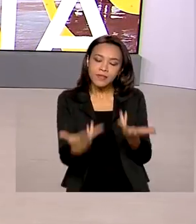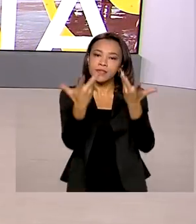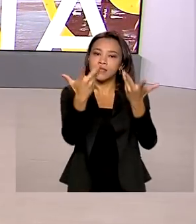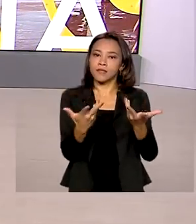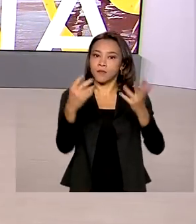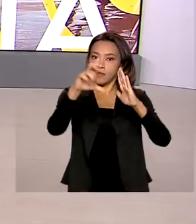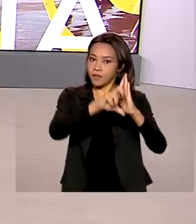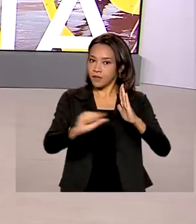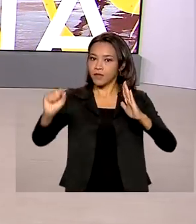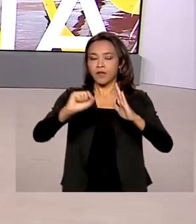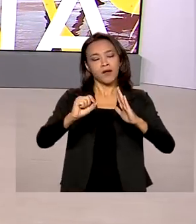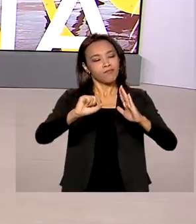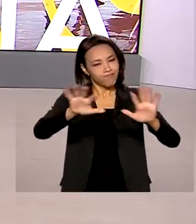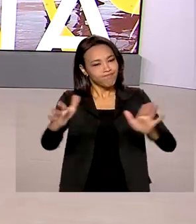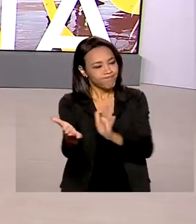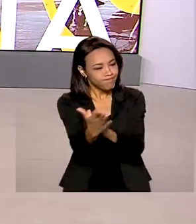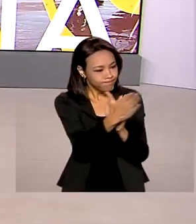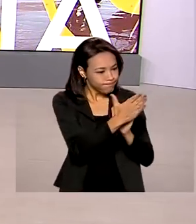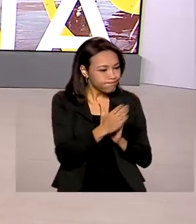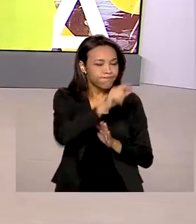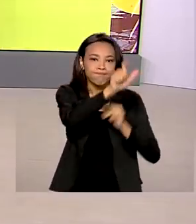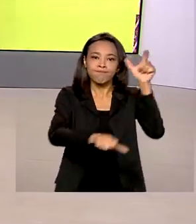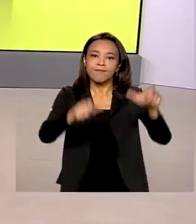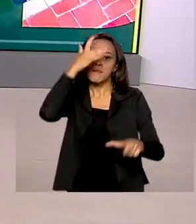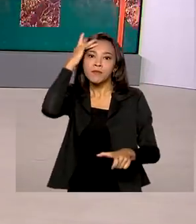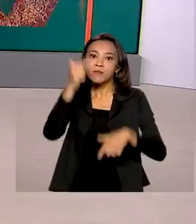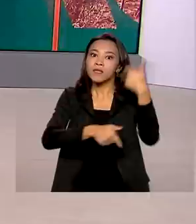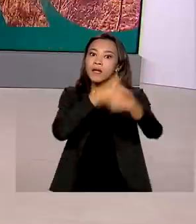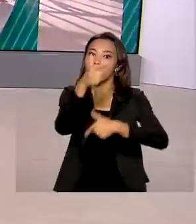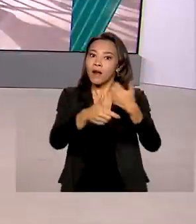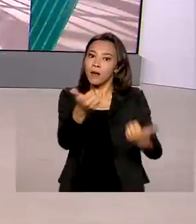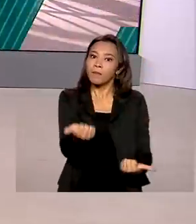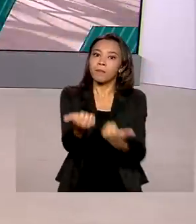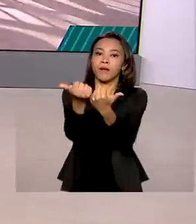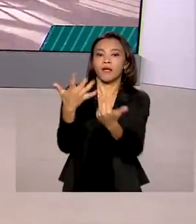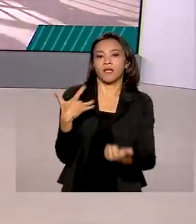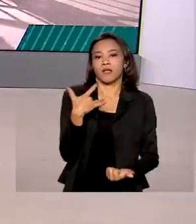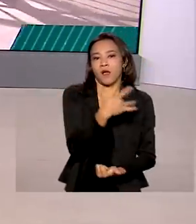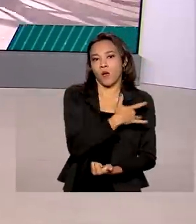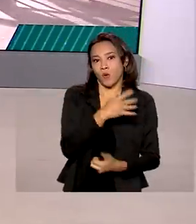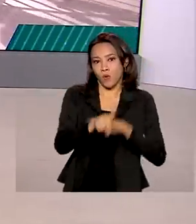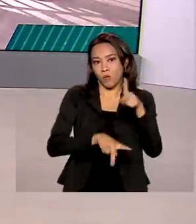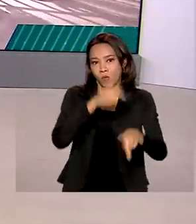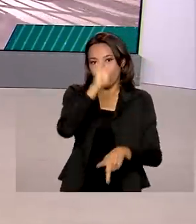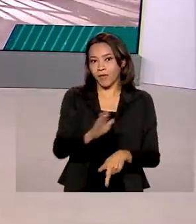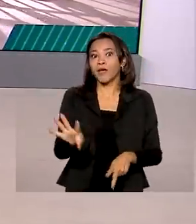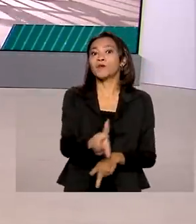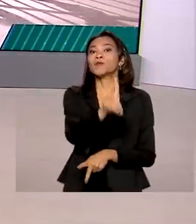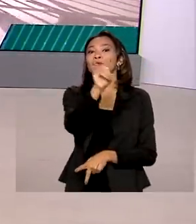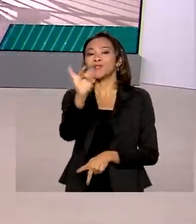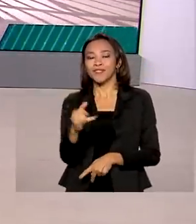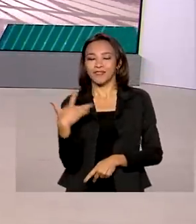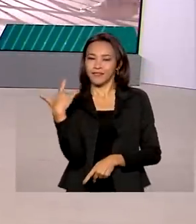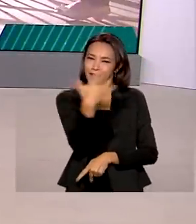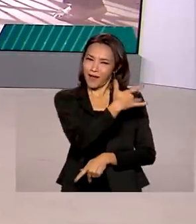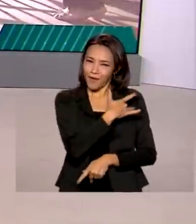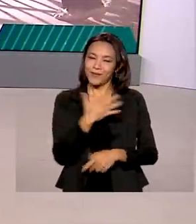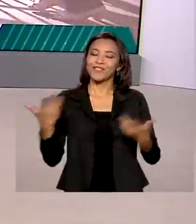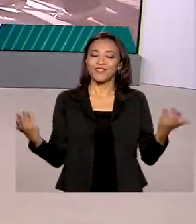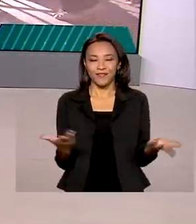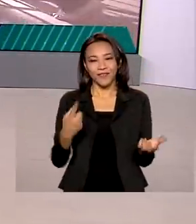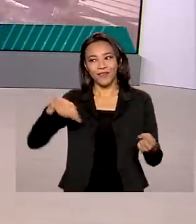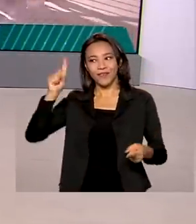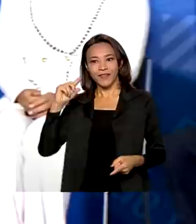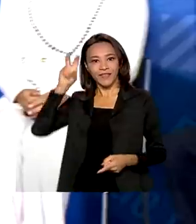pessoas que trabalham pela promoção da saúde dos brasileiros. O evento marcou o Dia da Saúde, que foi comemorado nesta